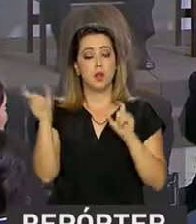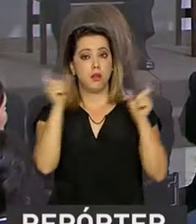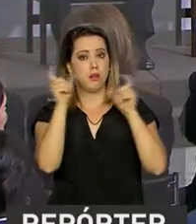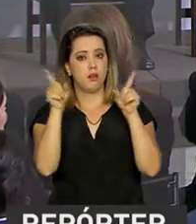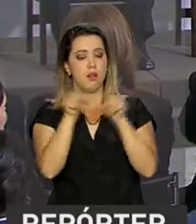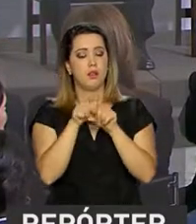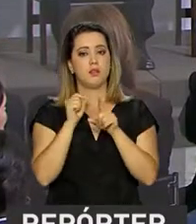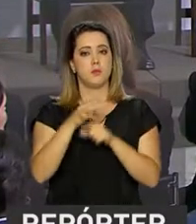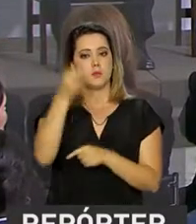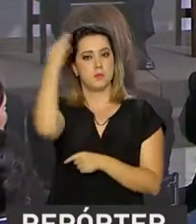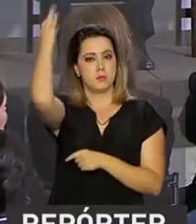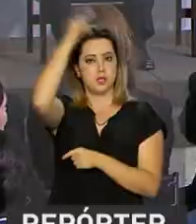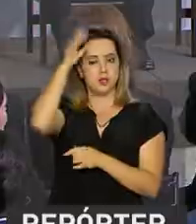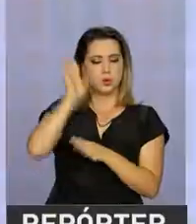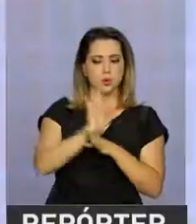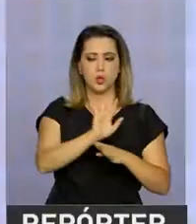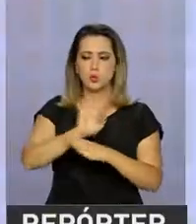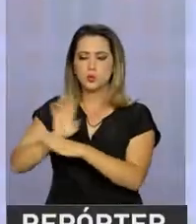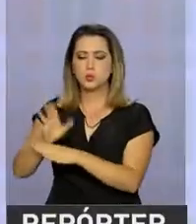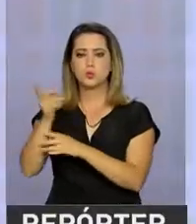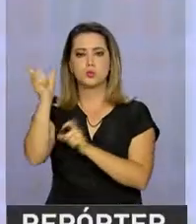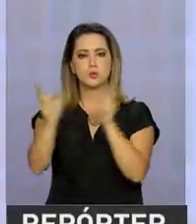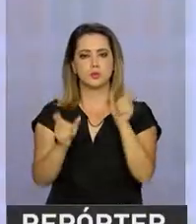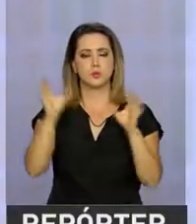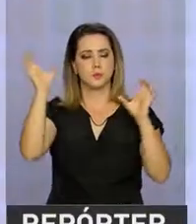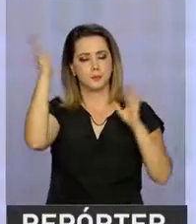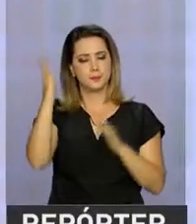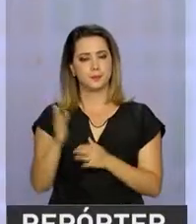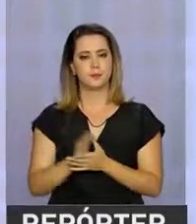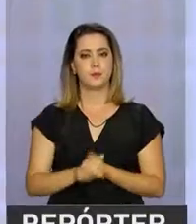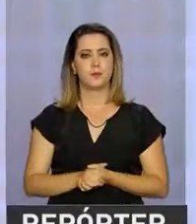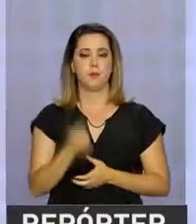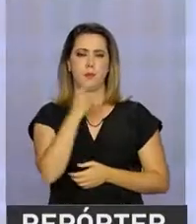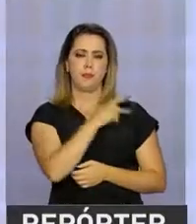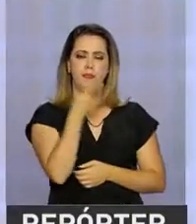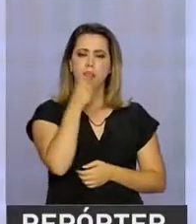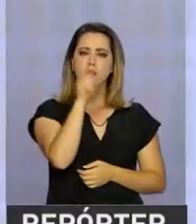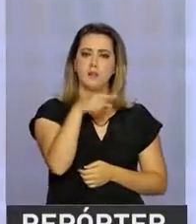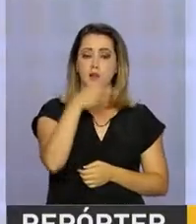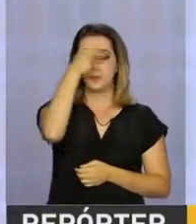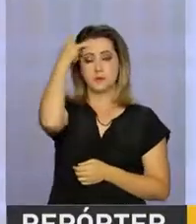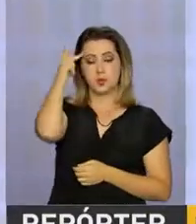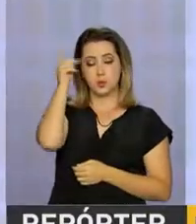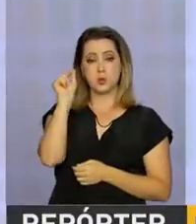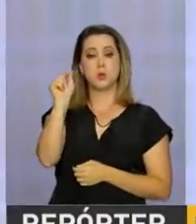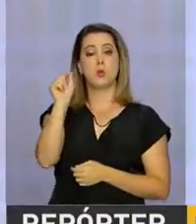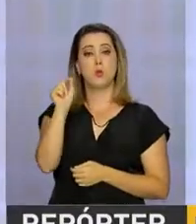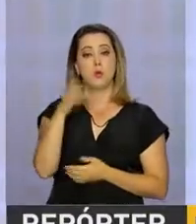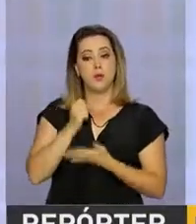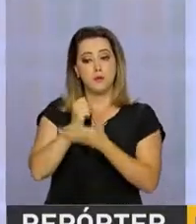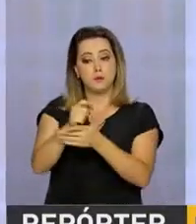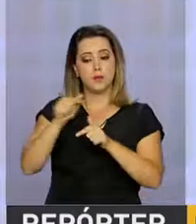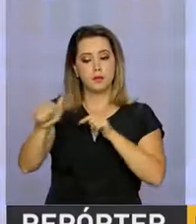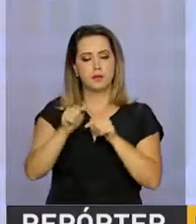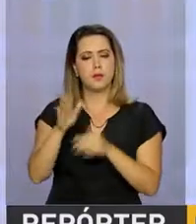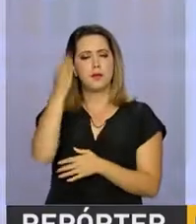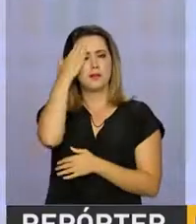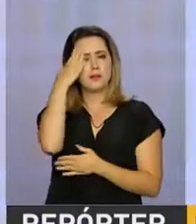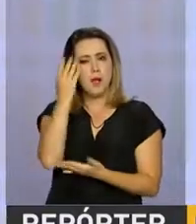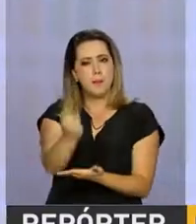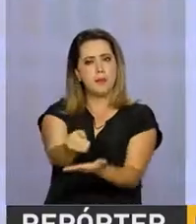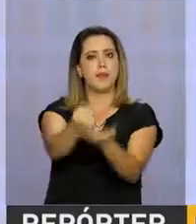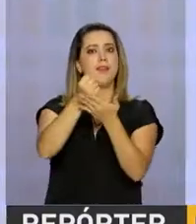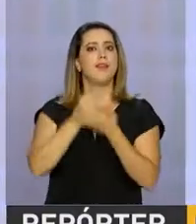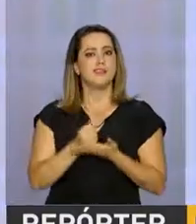solidariedade entre os brasileiros. Quem é voluntário sabe que recebe de volta, em alegria, gratidão,